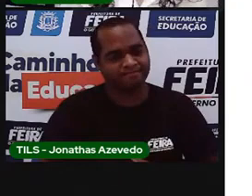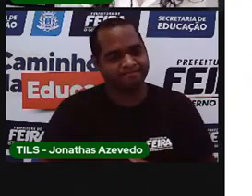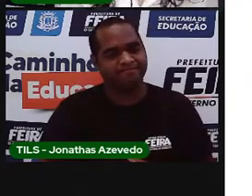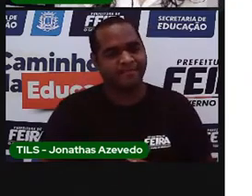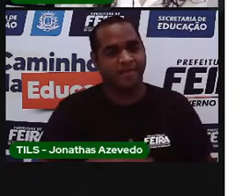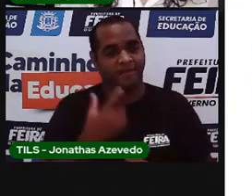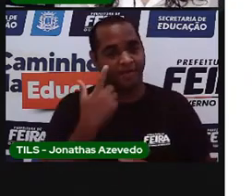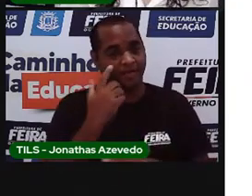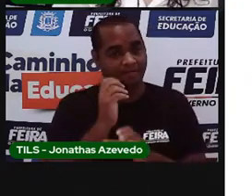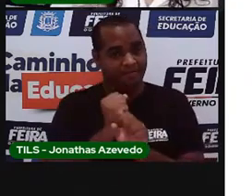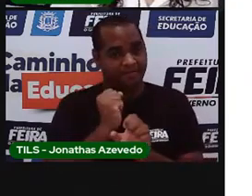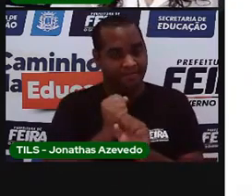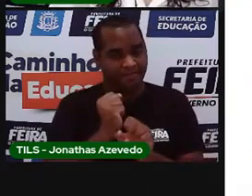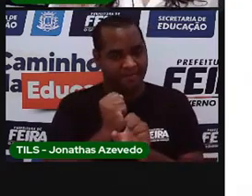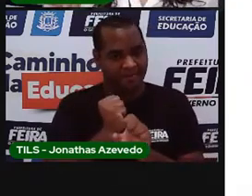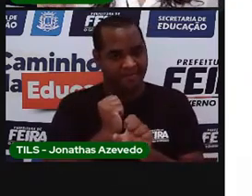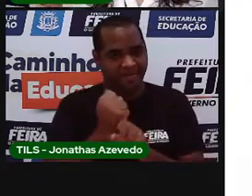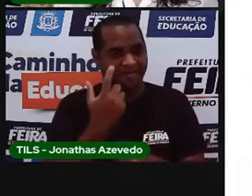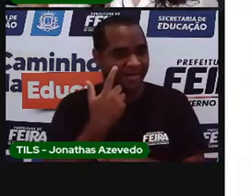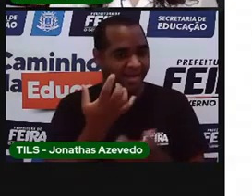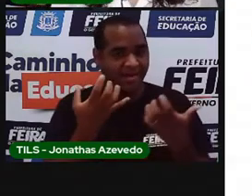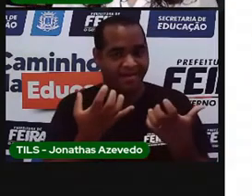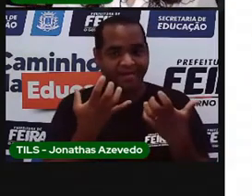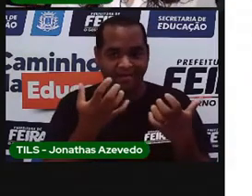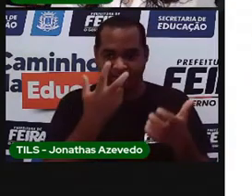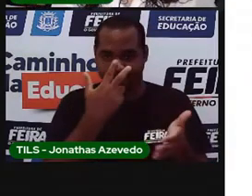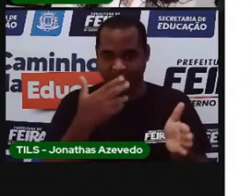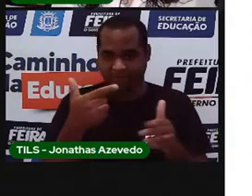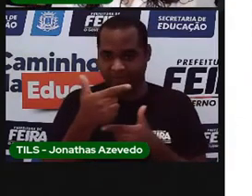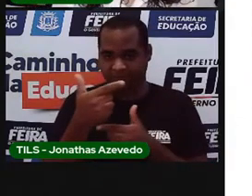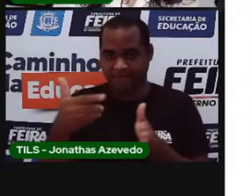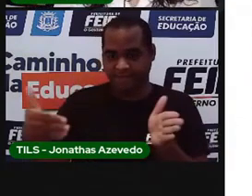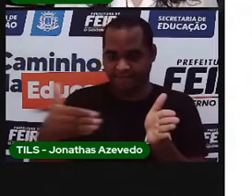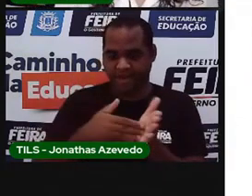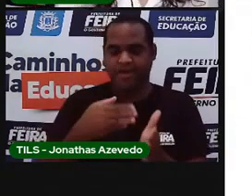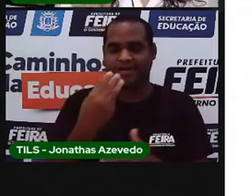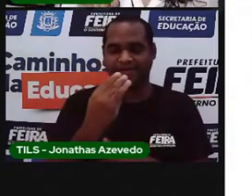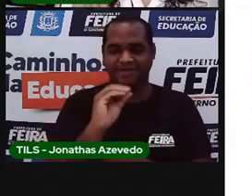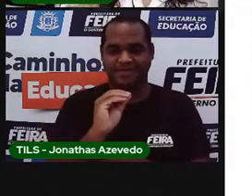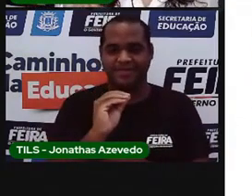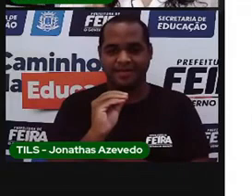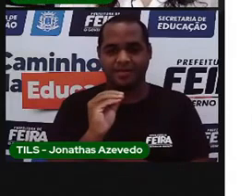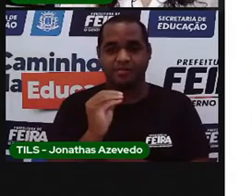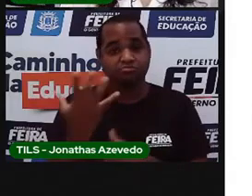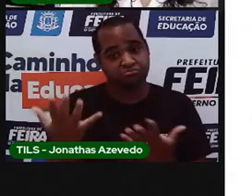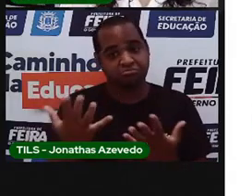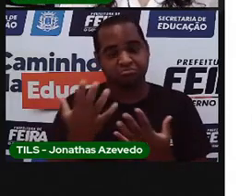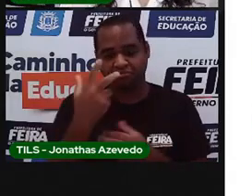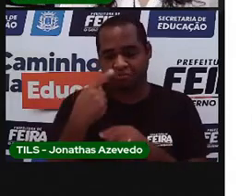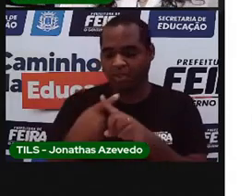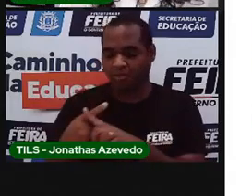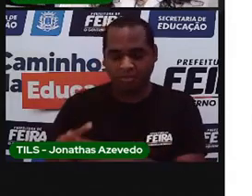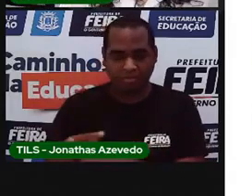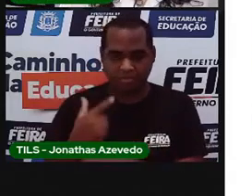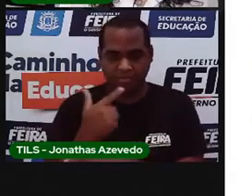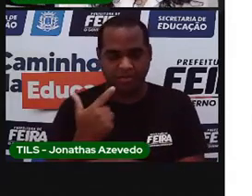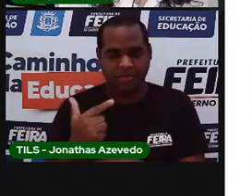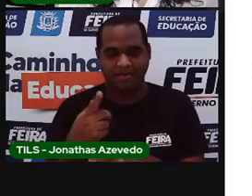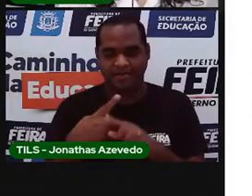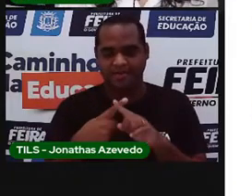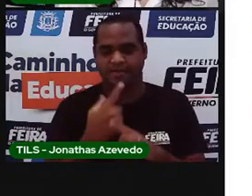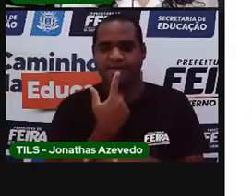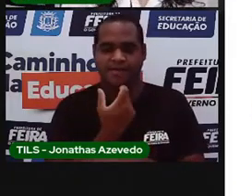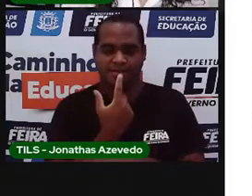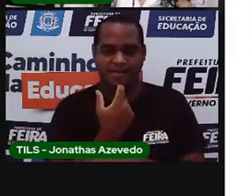quer contar? Aí você vai completar até chegar o dia trinta. Os que não foram marcados, os xzinhos